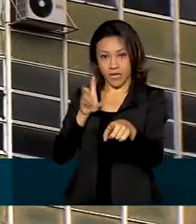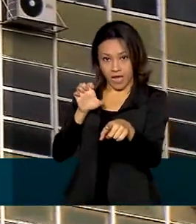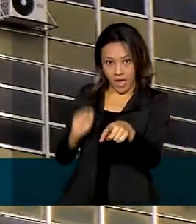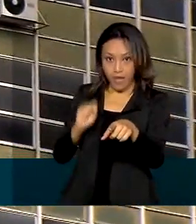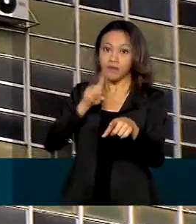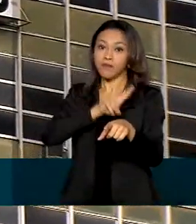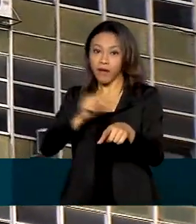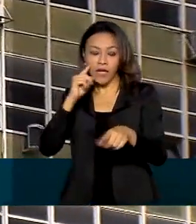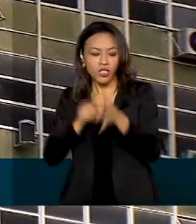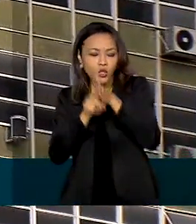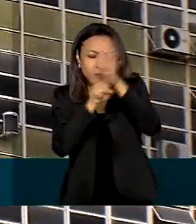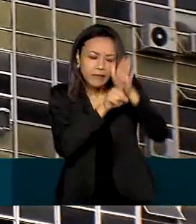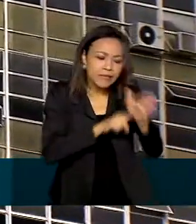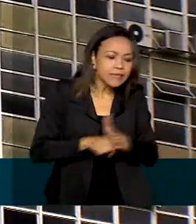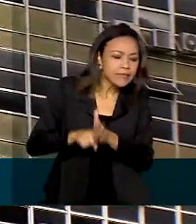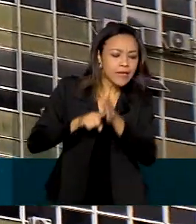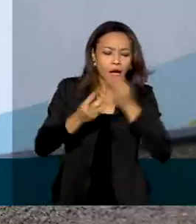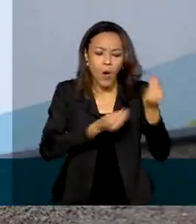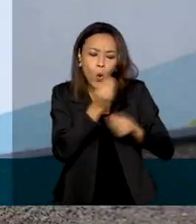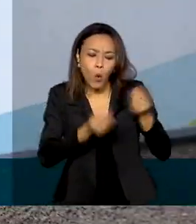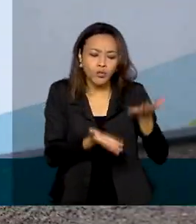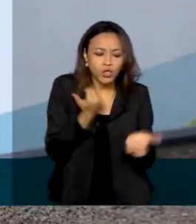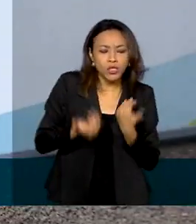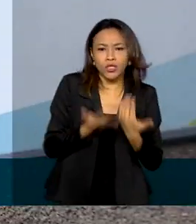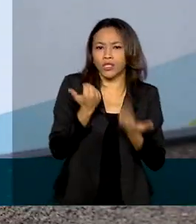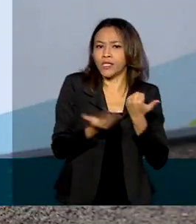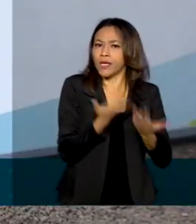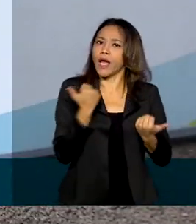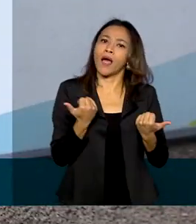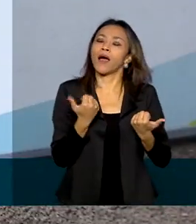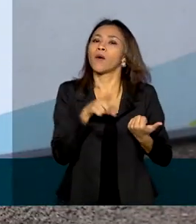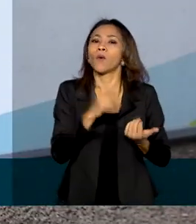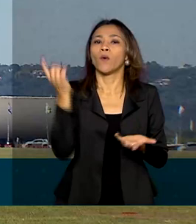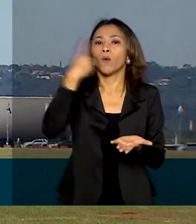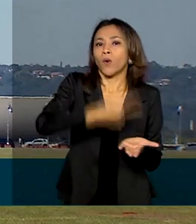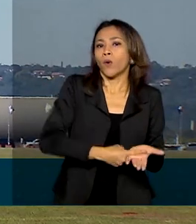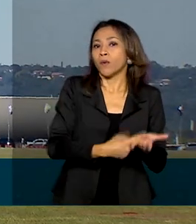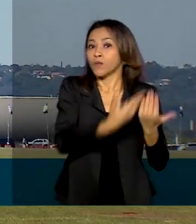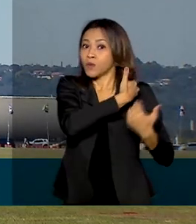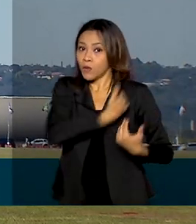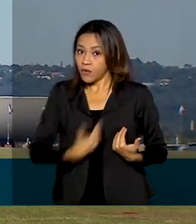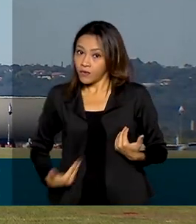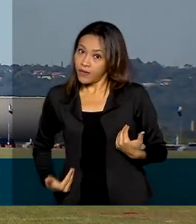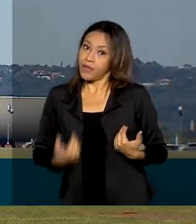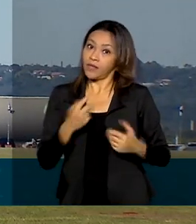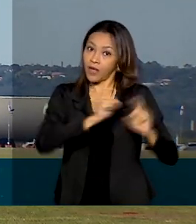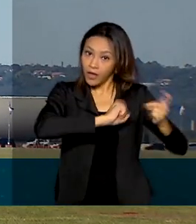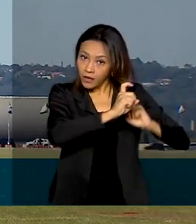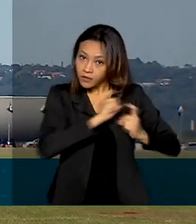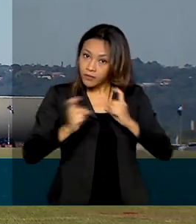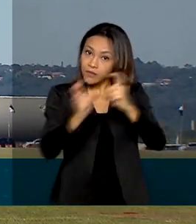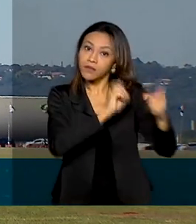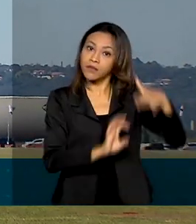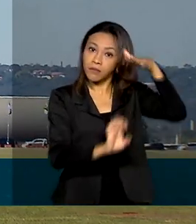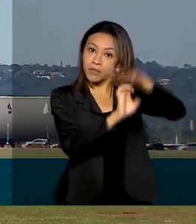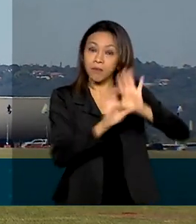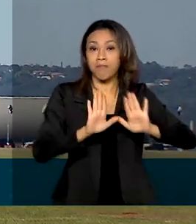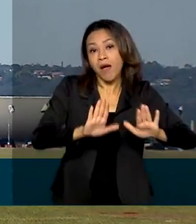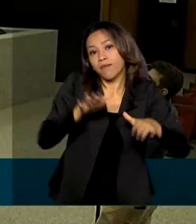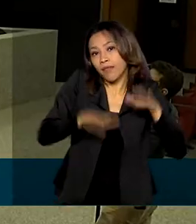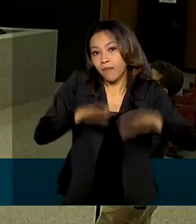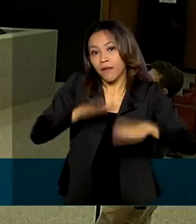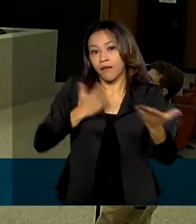capitalização da empresa. Para avançar, a privatização da Eletrobras também depende de aprovação do